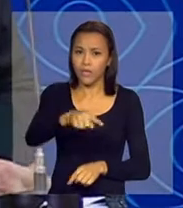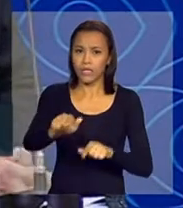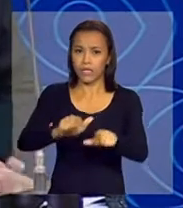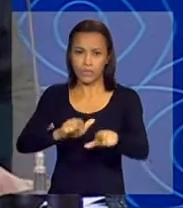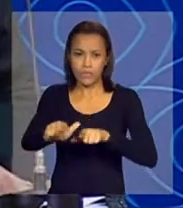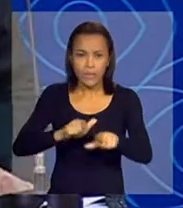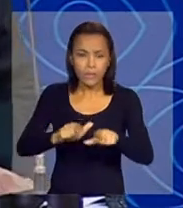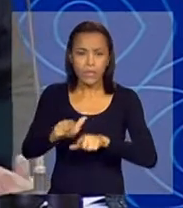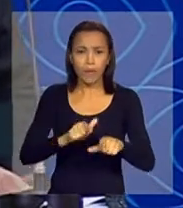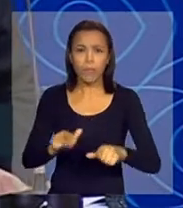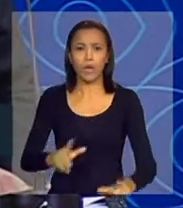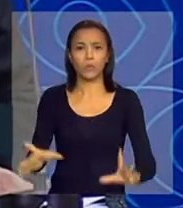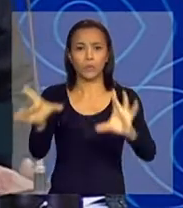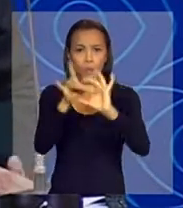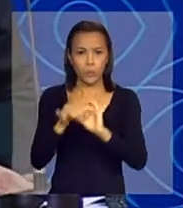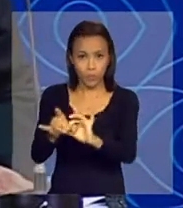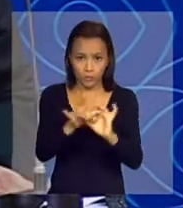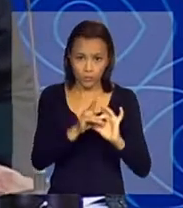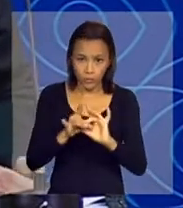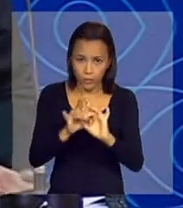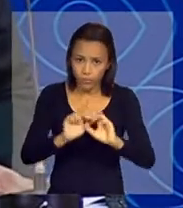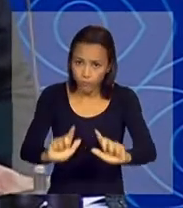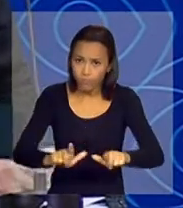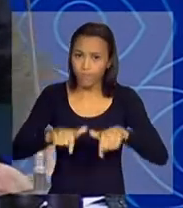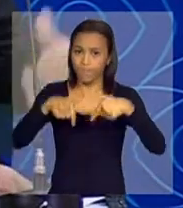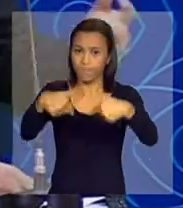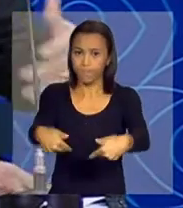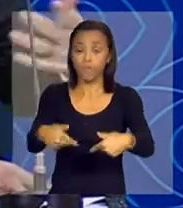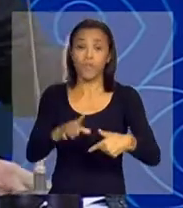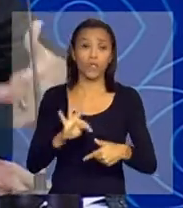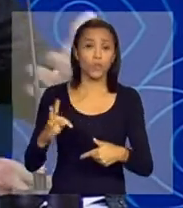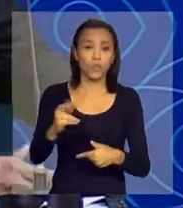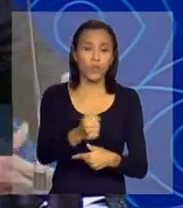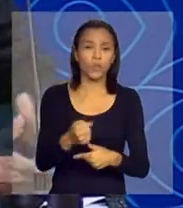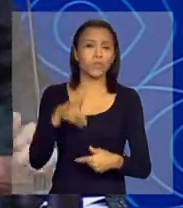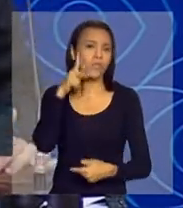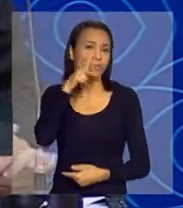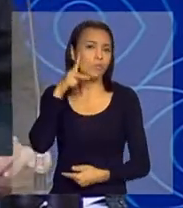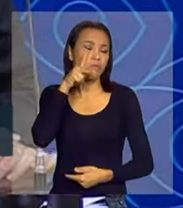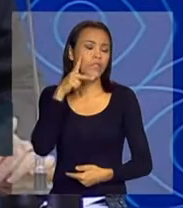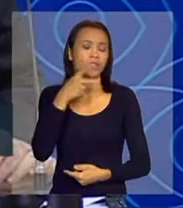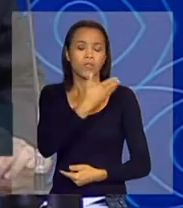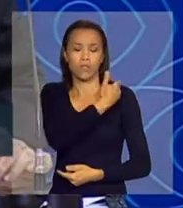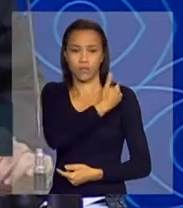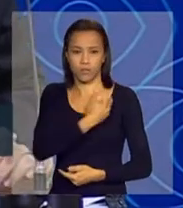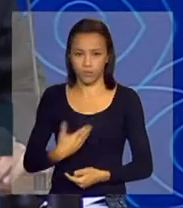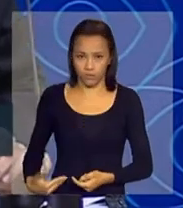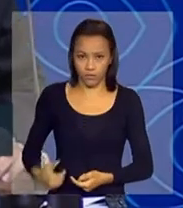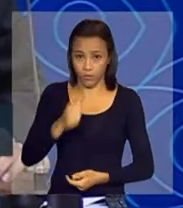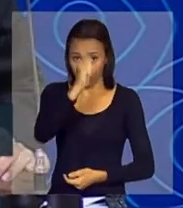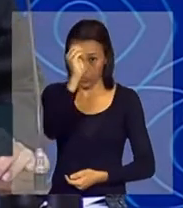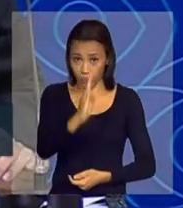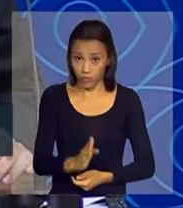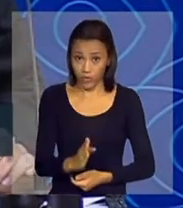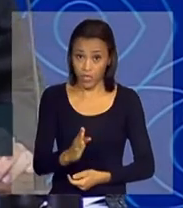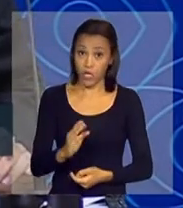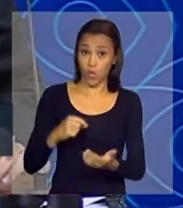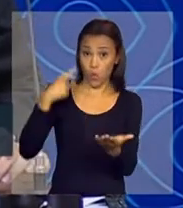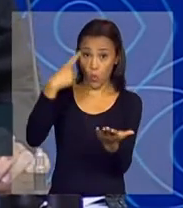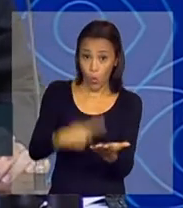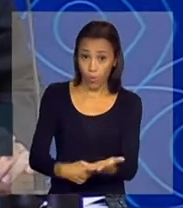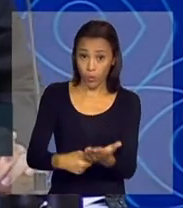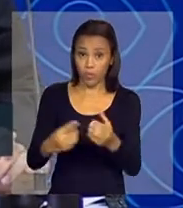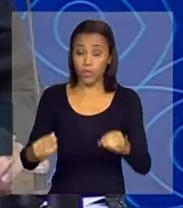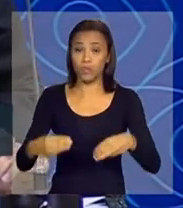rede, de forma cinética, com todas as políticas públicas do Brasil. O compromisso do ministério